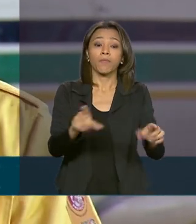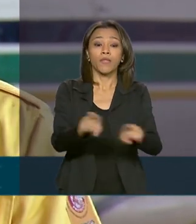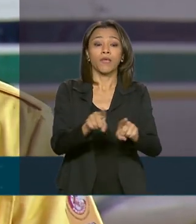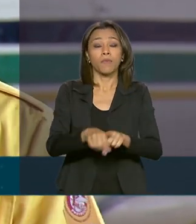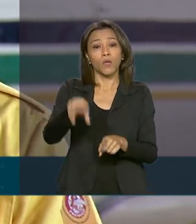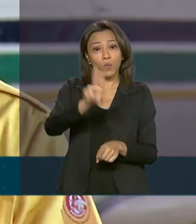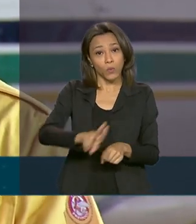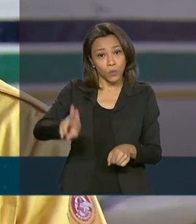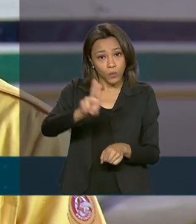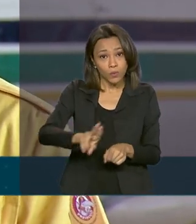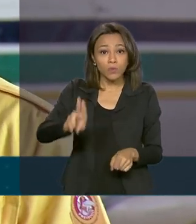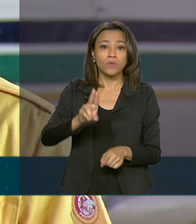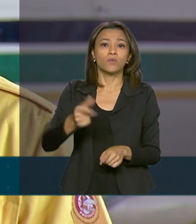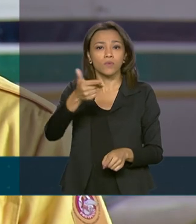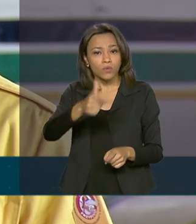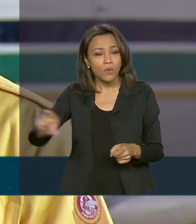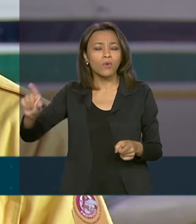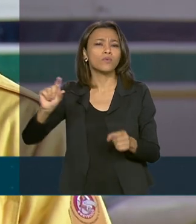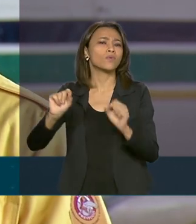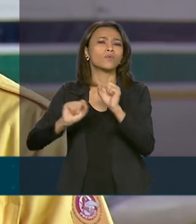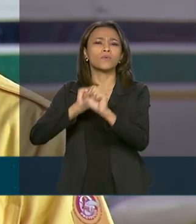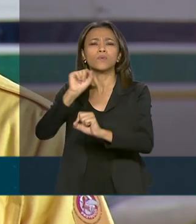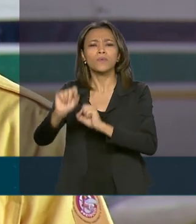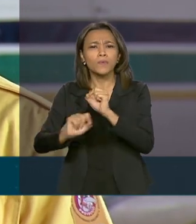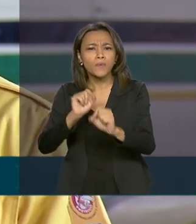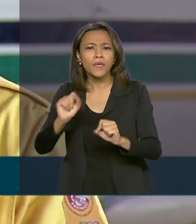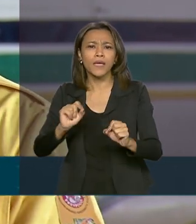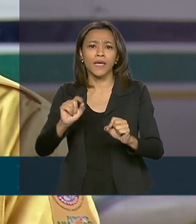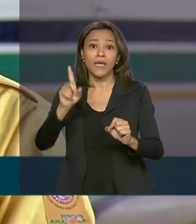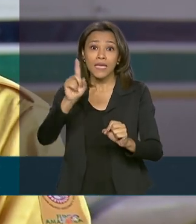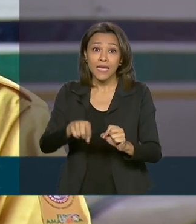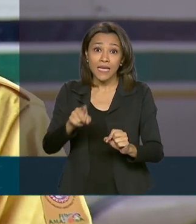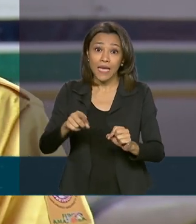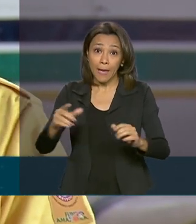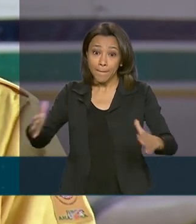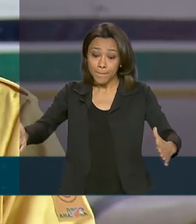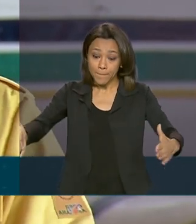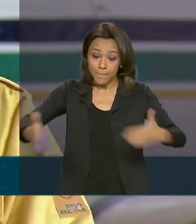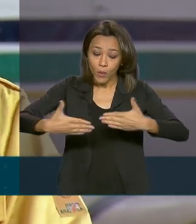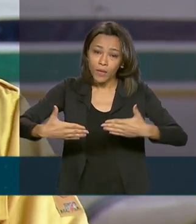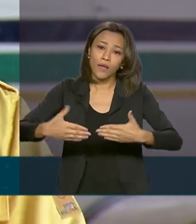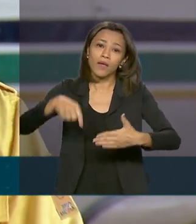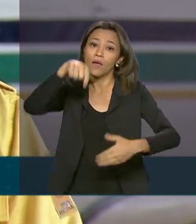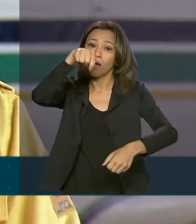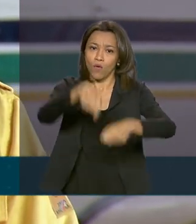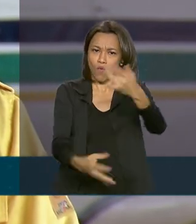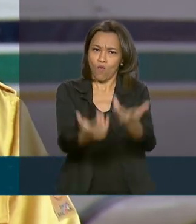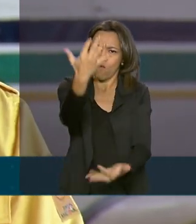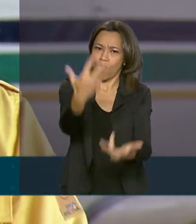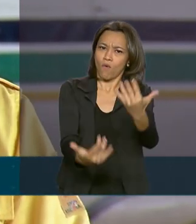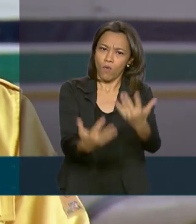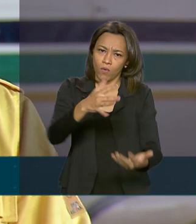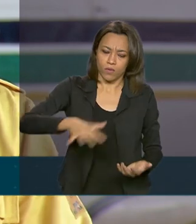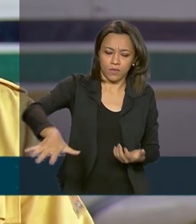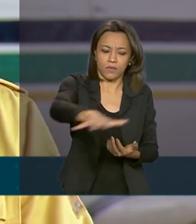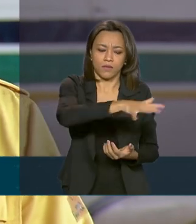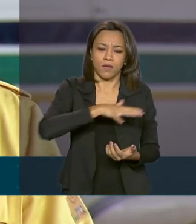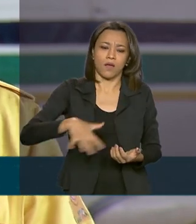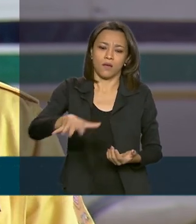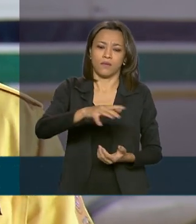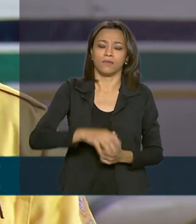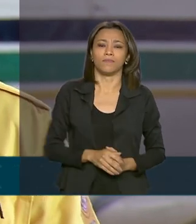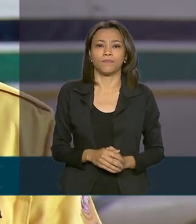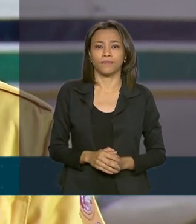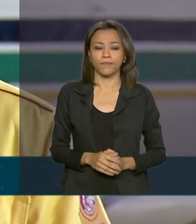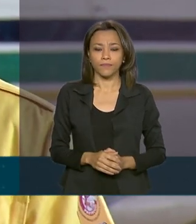retardantes, também conhecidos como bloqueadores de fogo, no combate às queimadas do Pantanal. Quando há